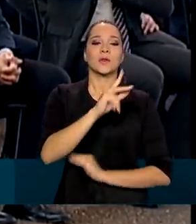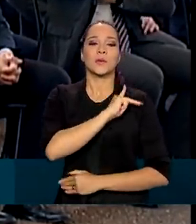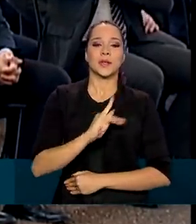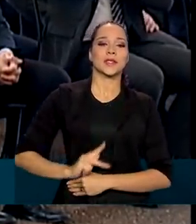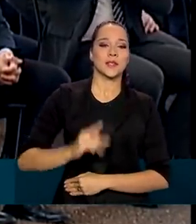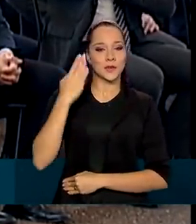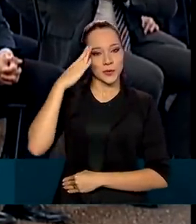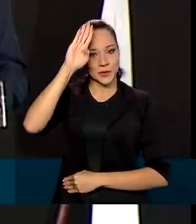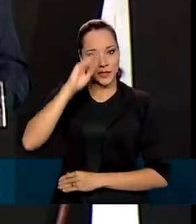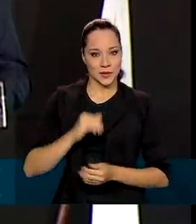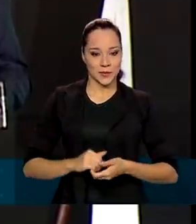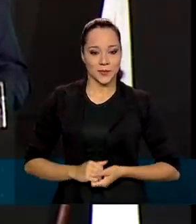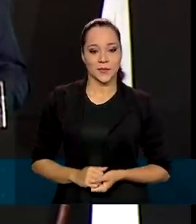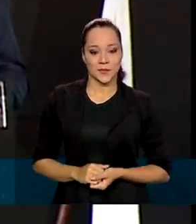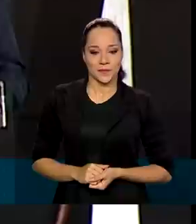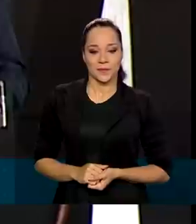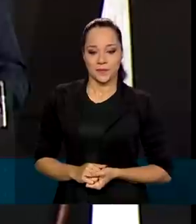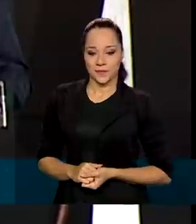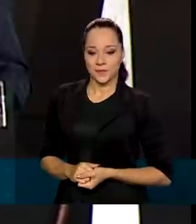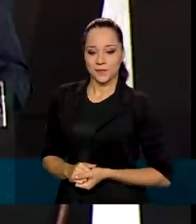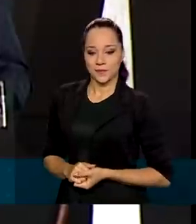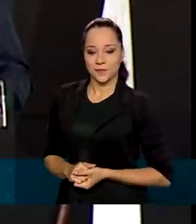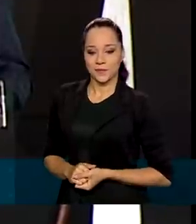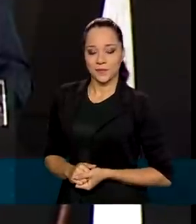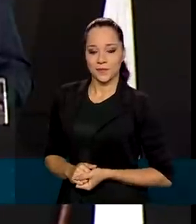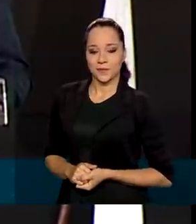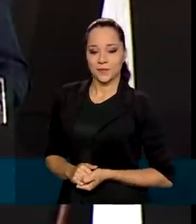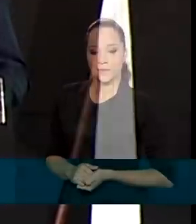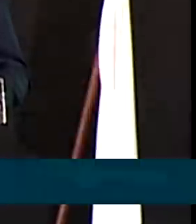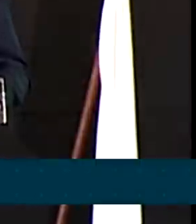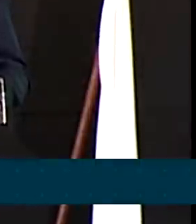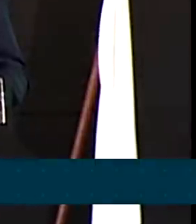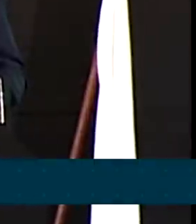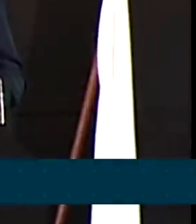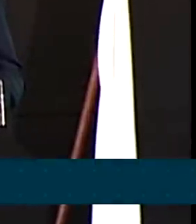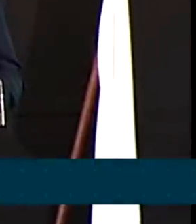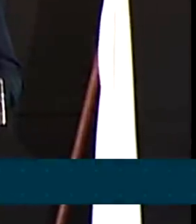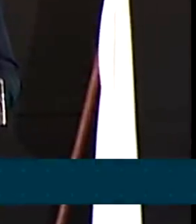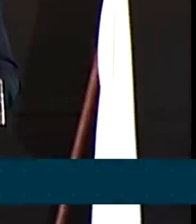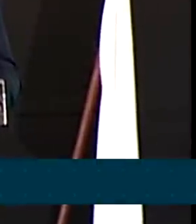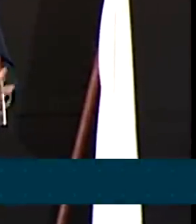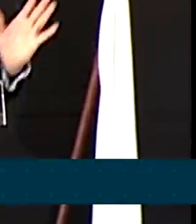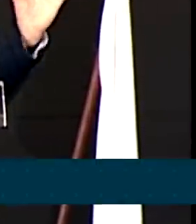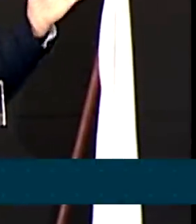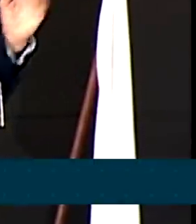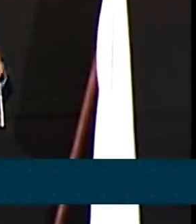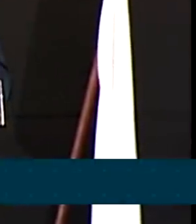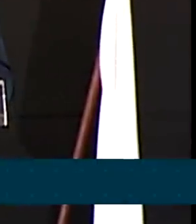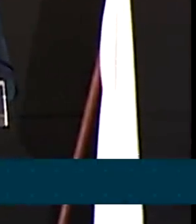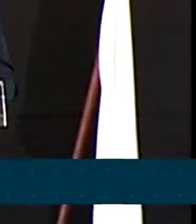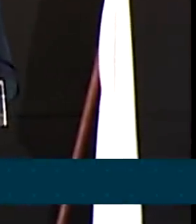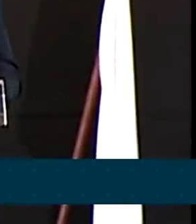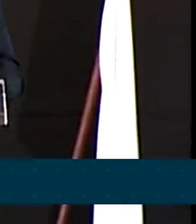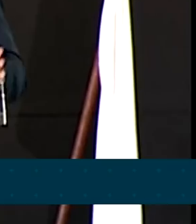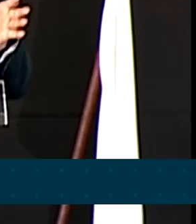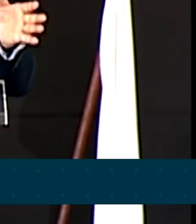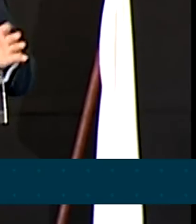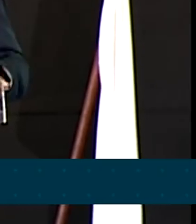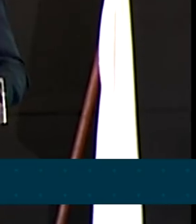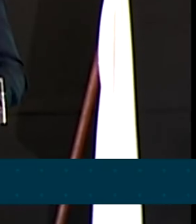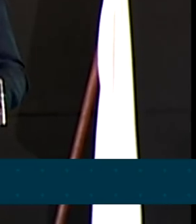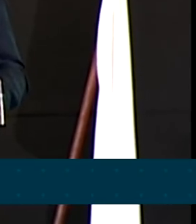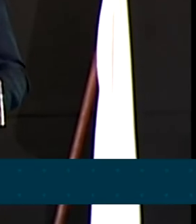presidente Jair Bolsonaro. Não fiz nada mais do que a minha obrigação ao perceber, via contasco, o DG